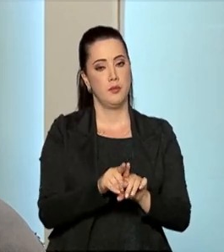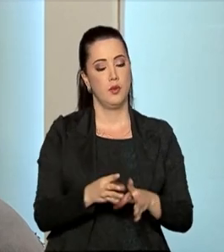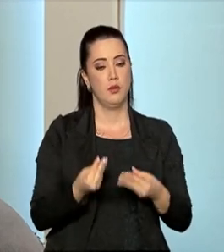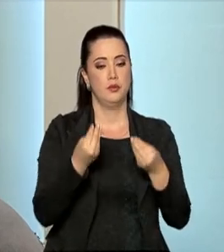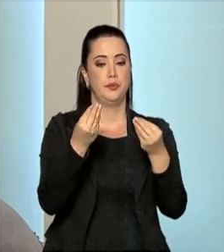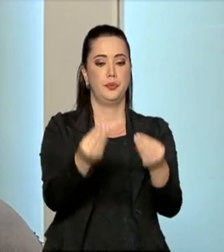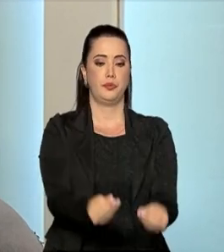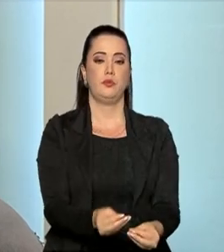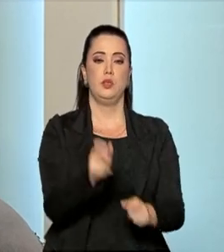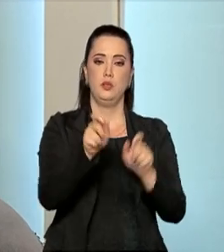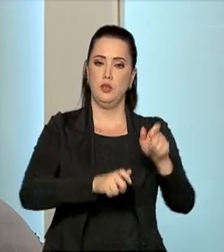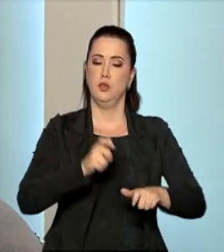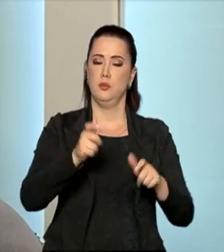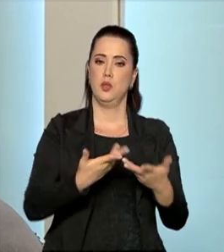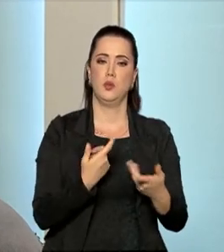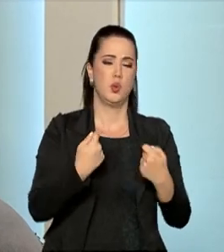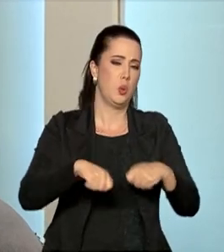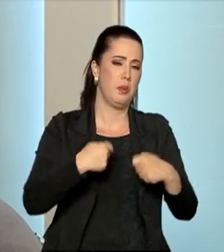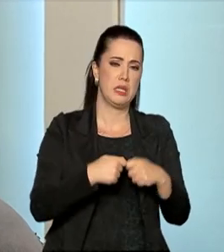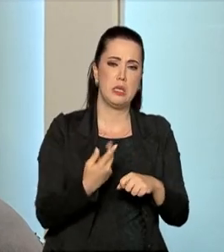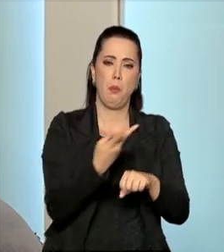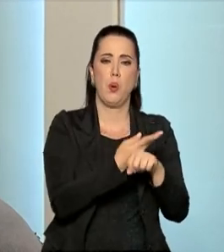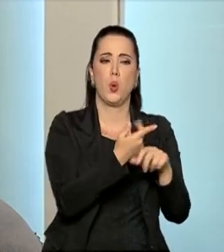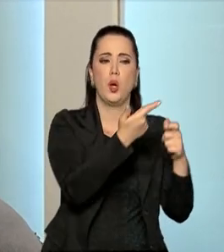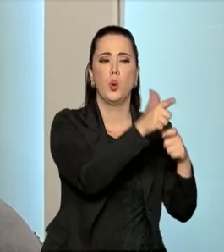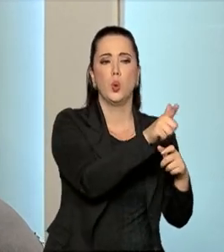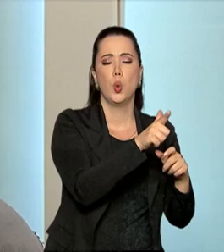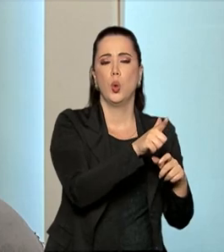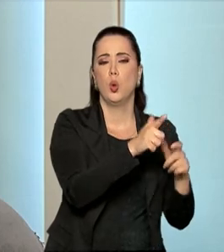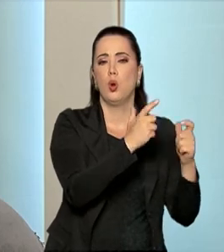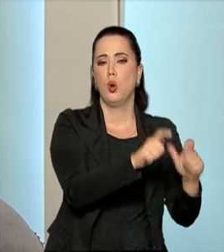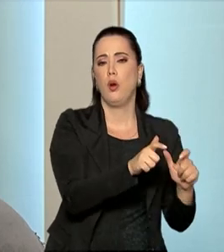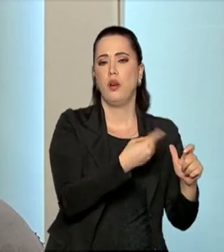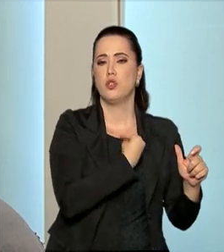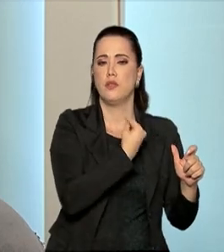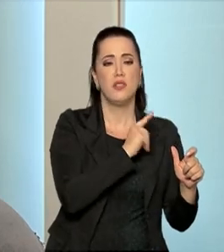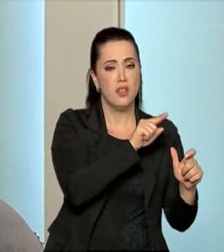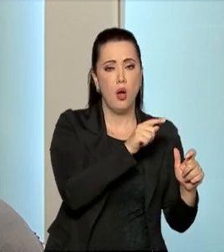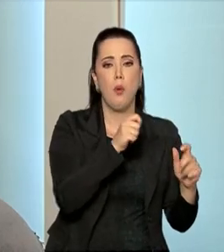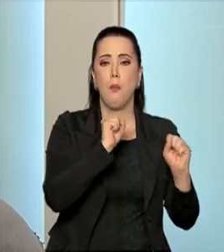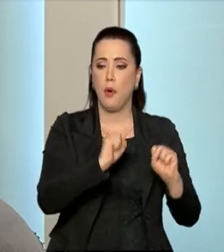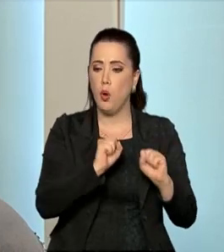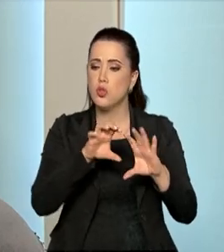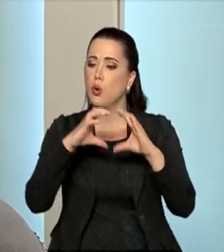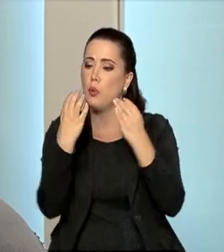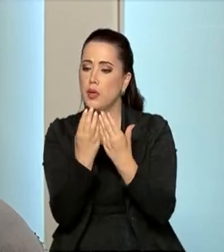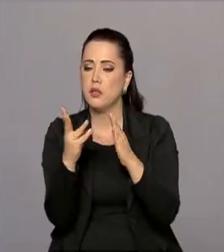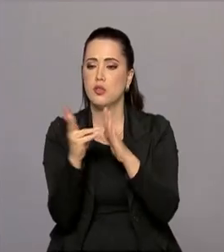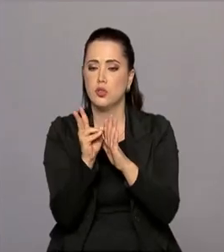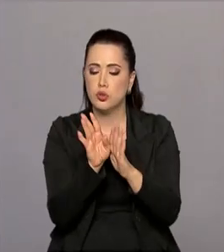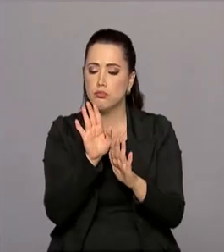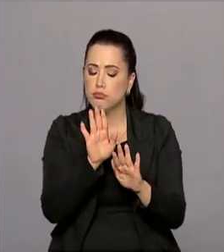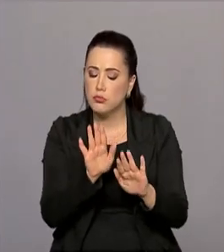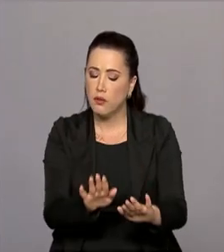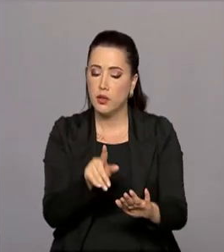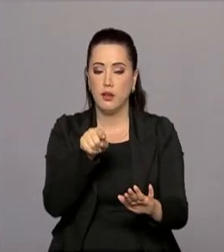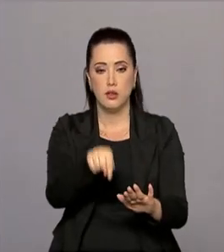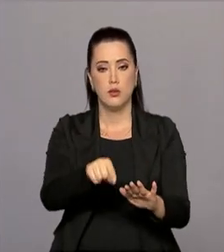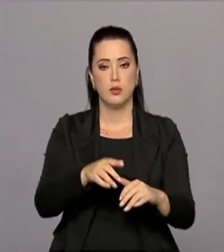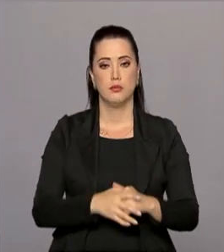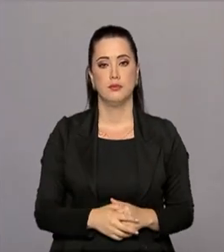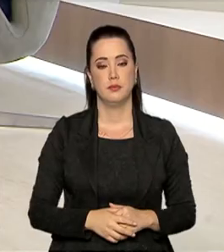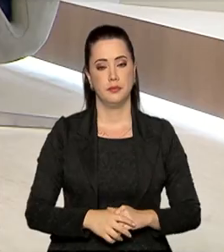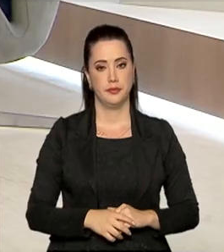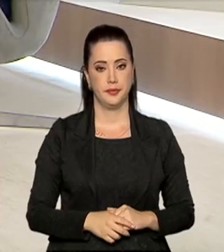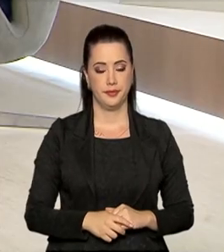para que os indígenas não saiam das aldeias para conscientizá-los a proteção territorial através das barreiras sanitárias.